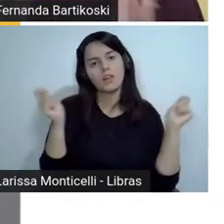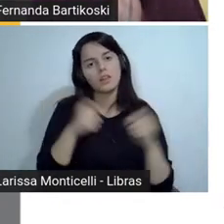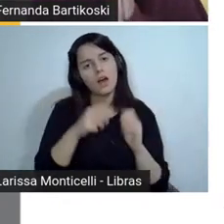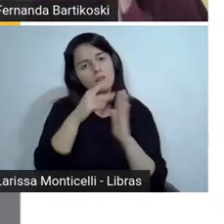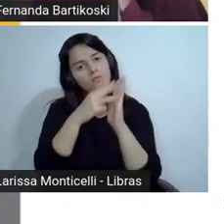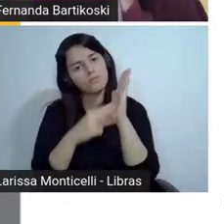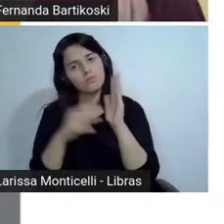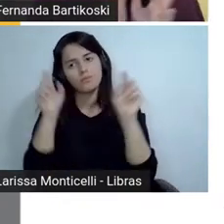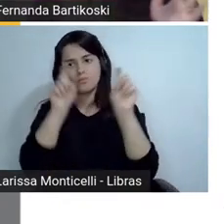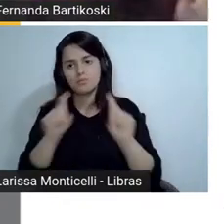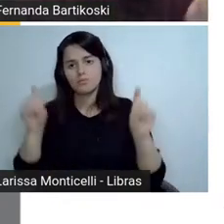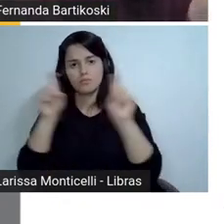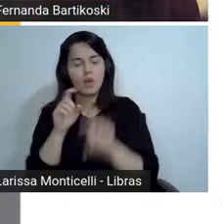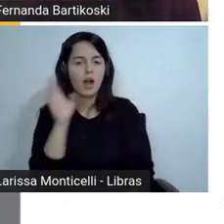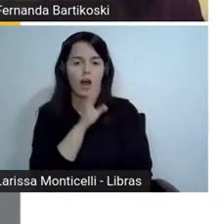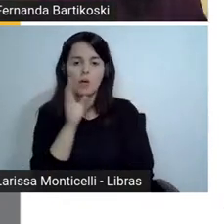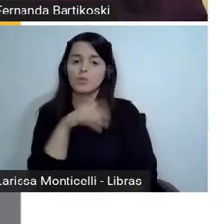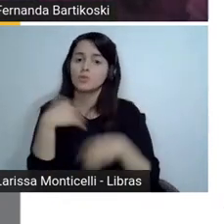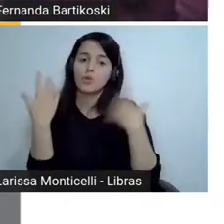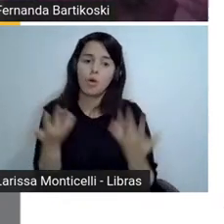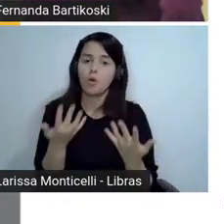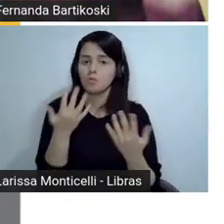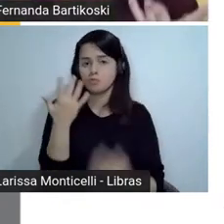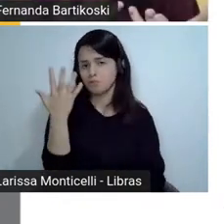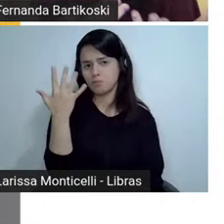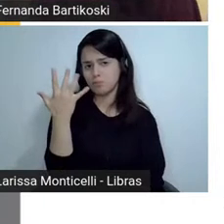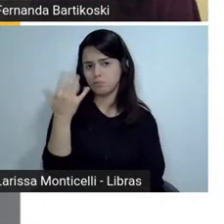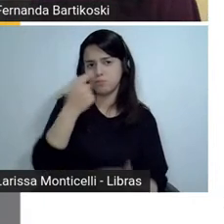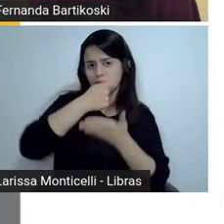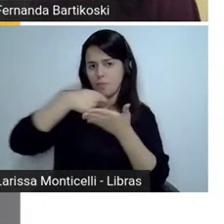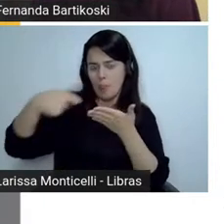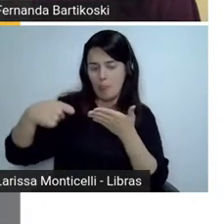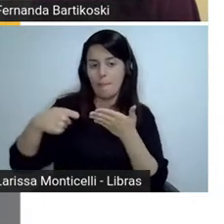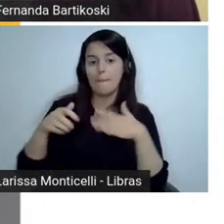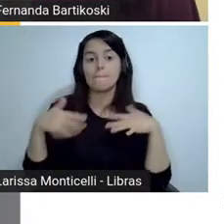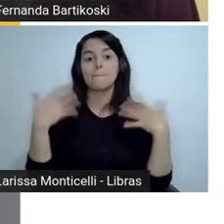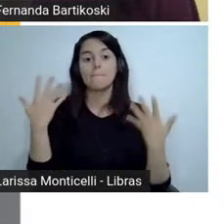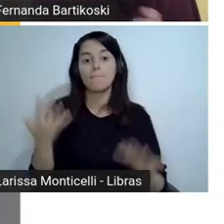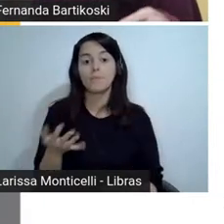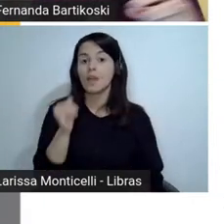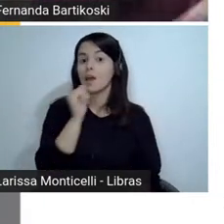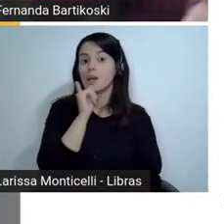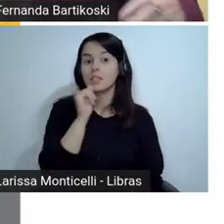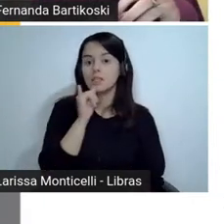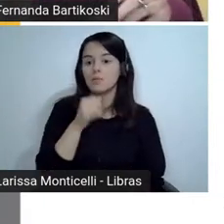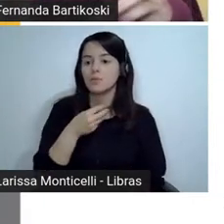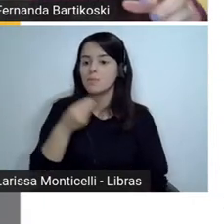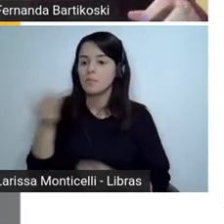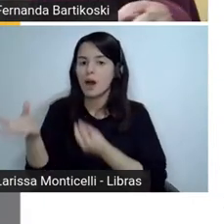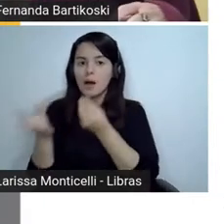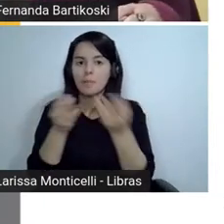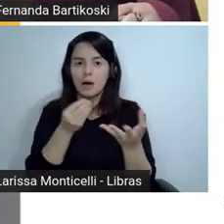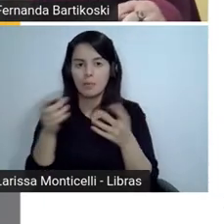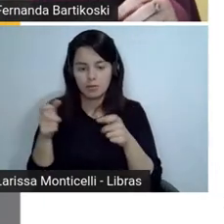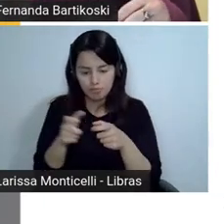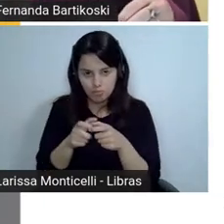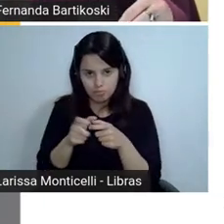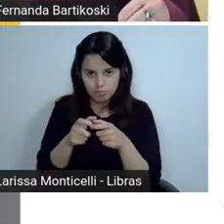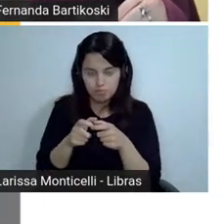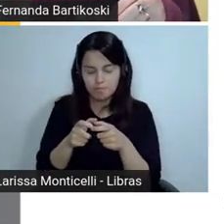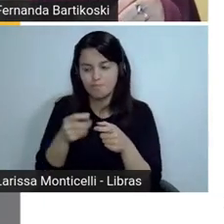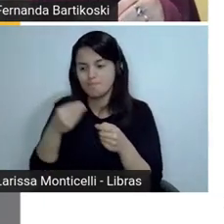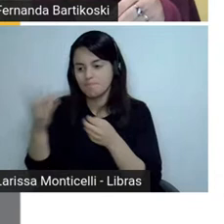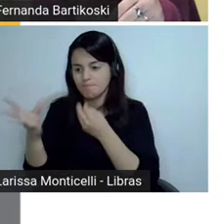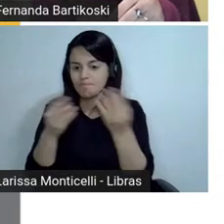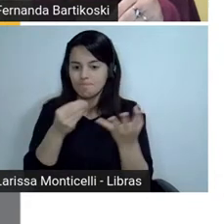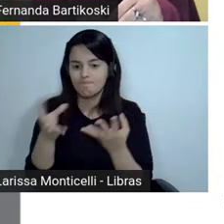seja a mão não tem problema nenhum e pode se não não consegue entregar essas fichas para os grupos né que a gente pede